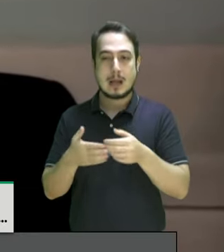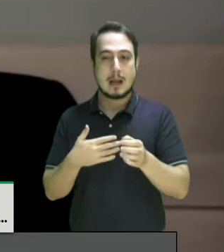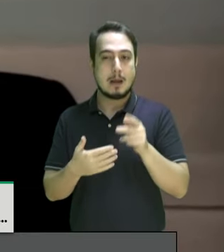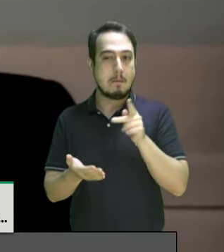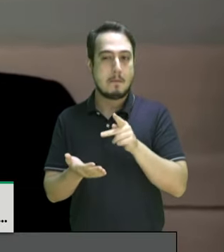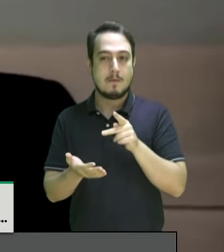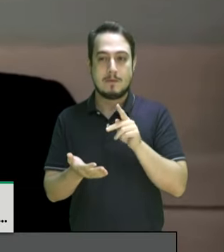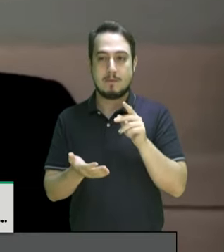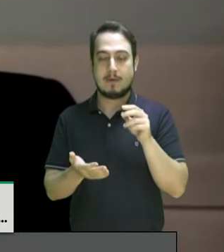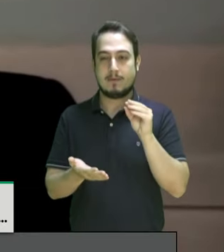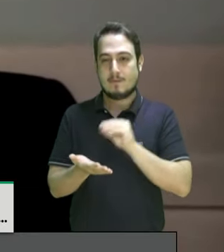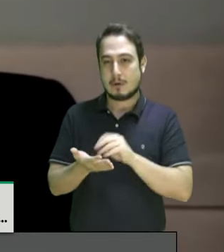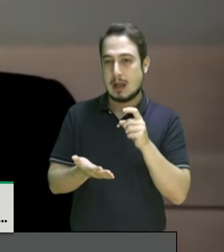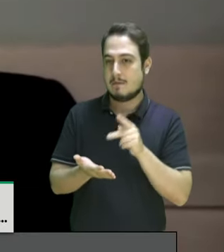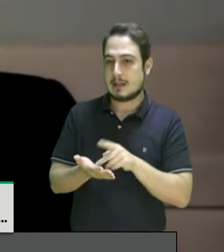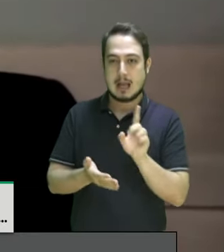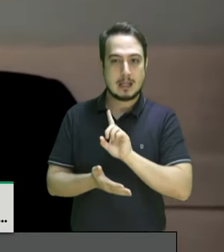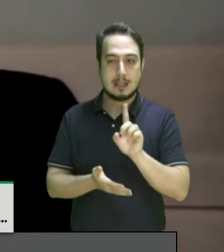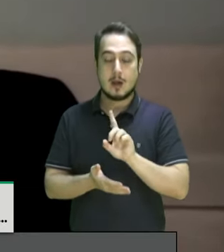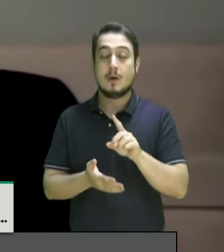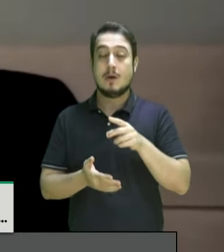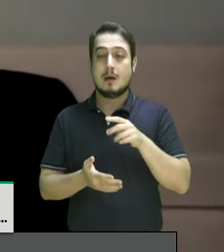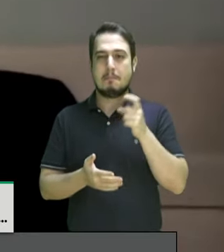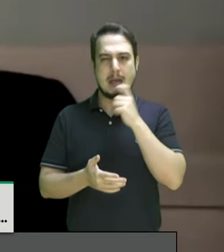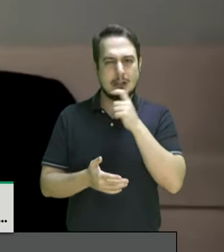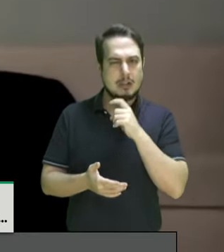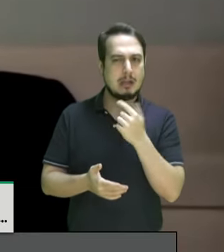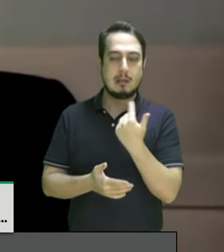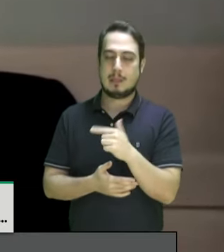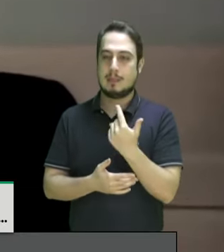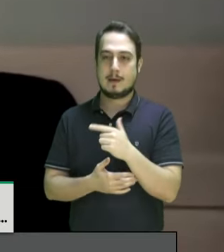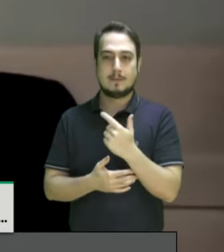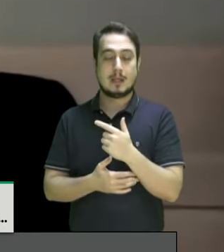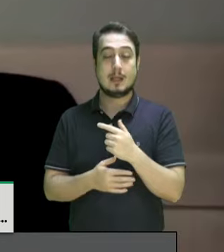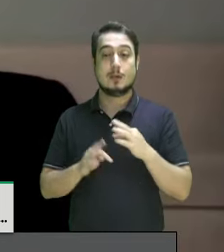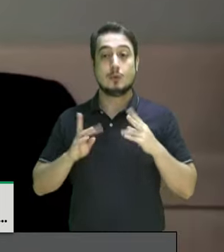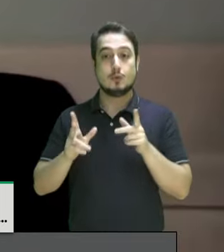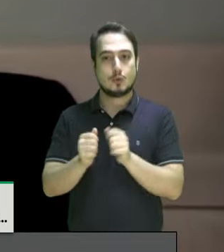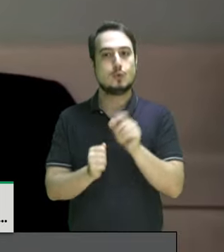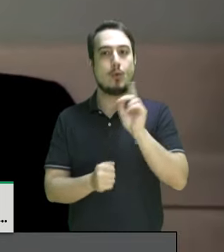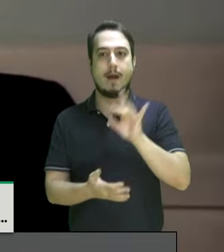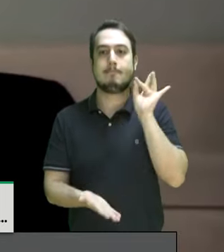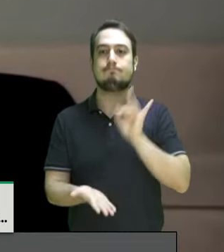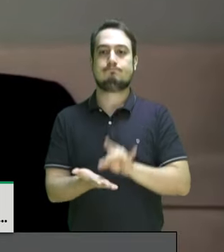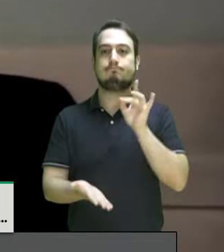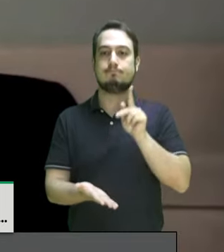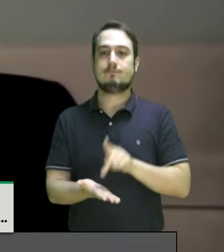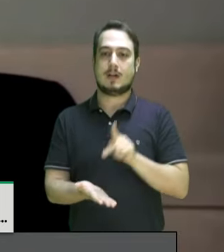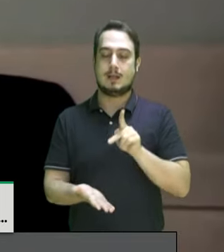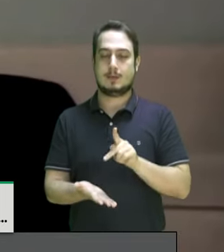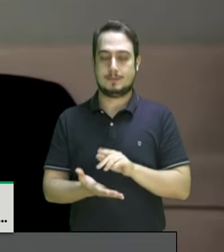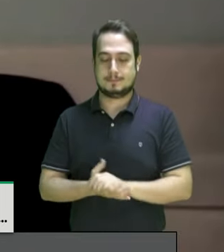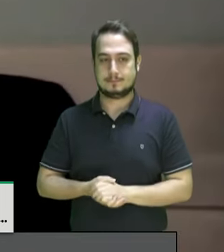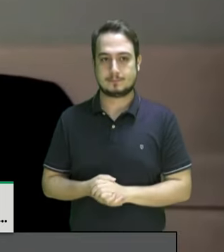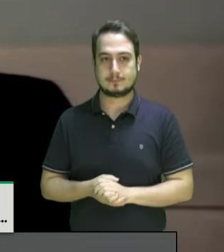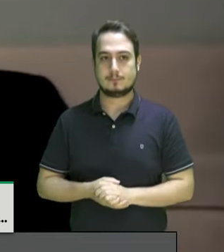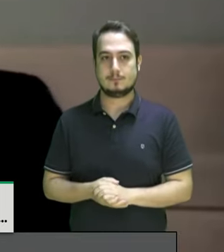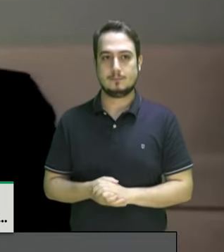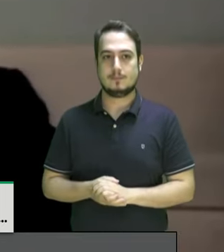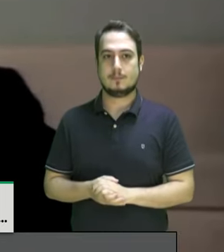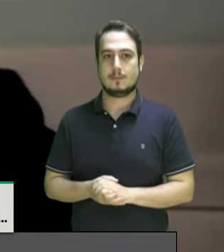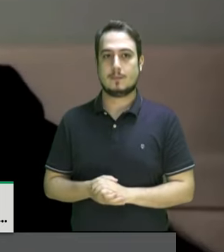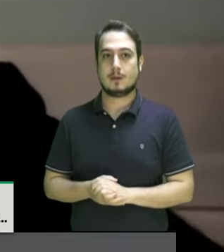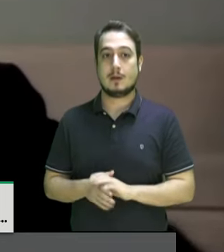nas nossas manifestações internacionais de cumprimento dos nossos compromissos internacionais.